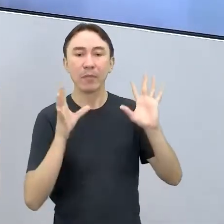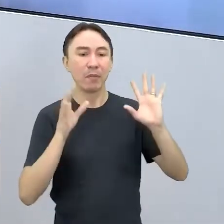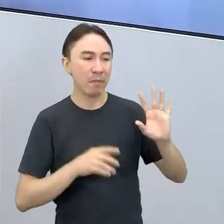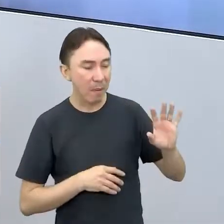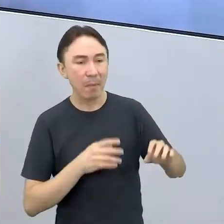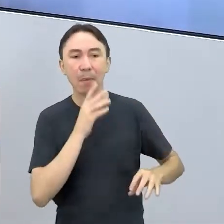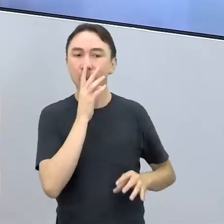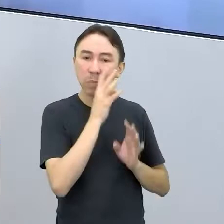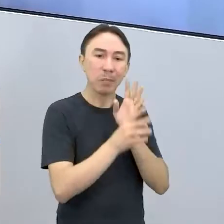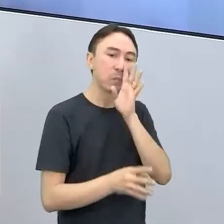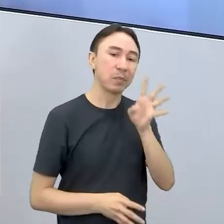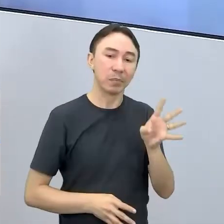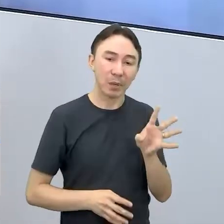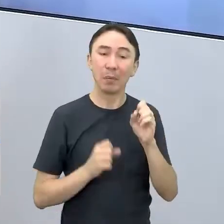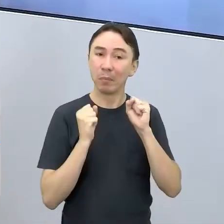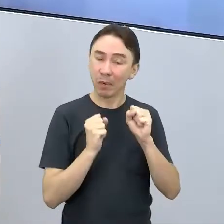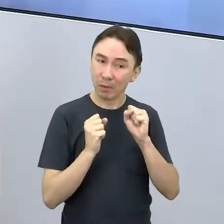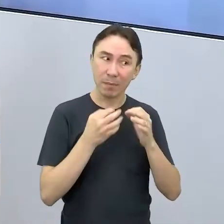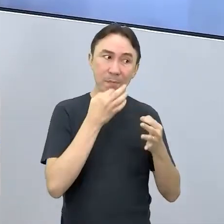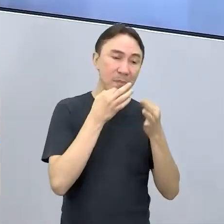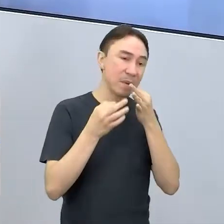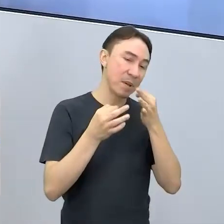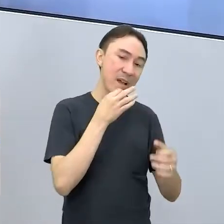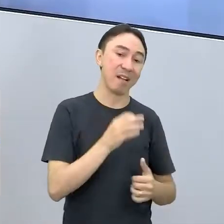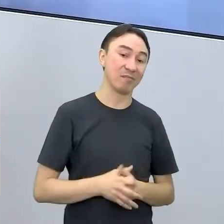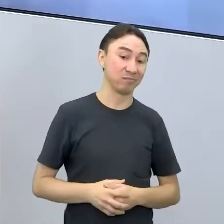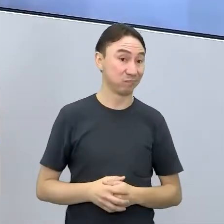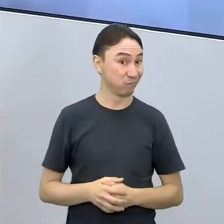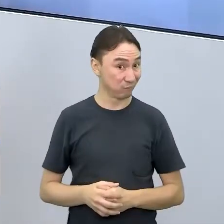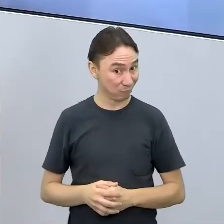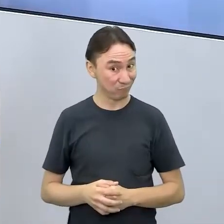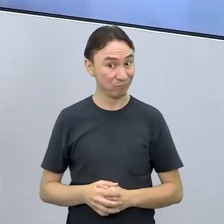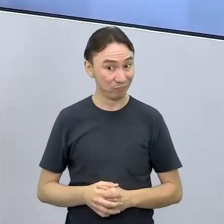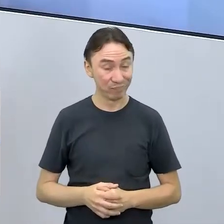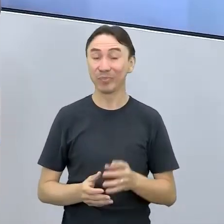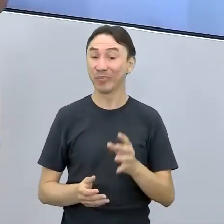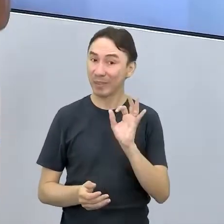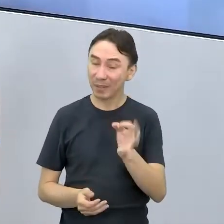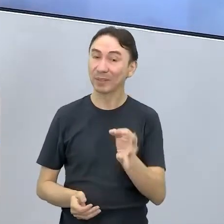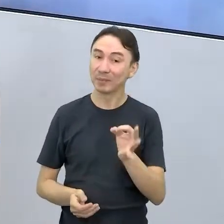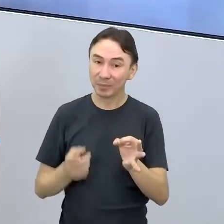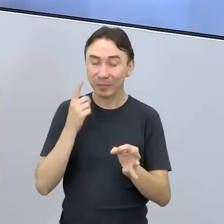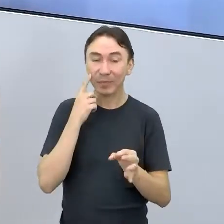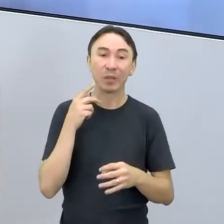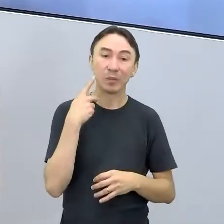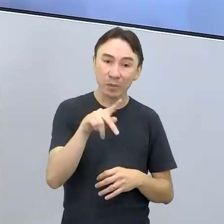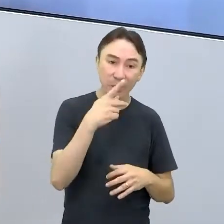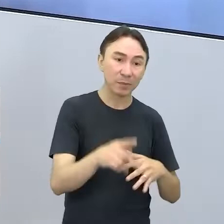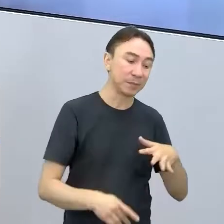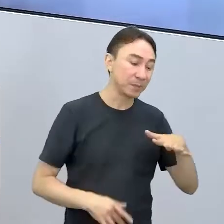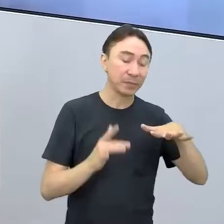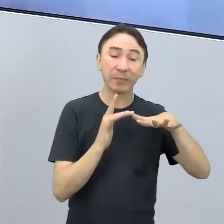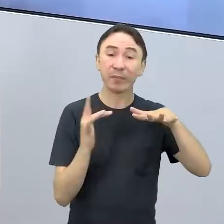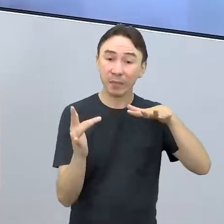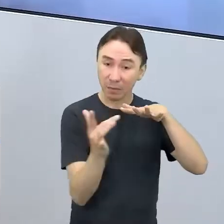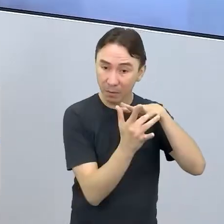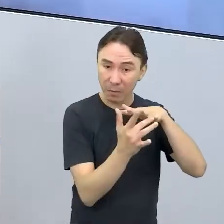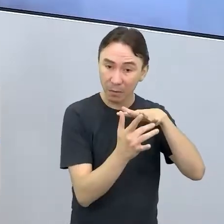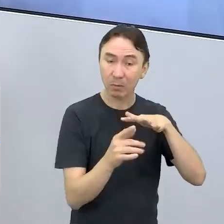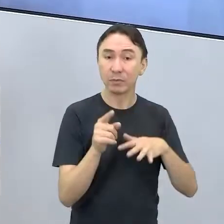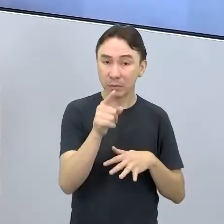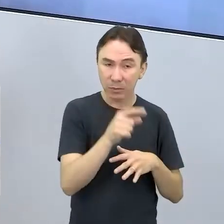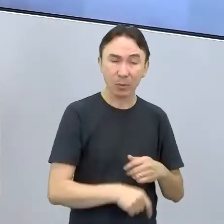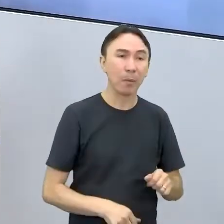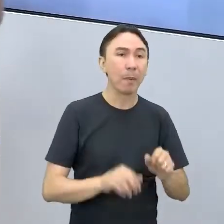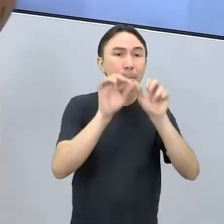esteja preparado para tudo isso e sempre pense que tudo aquilo que você escreve em rede social define o seu perfil para a comunidade onde você